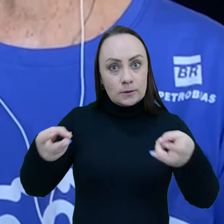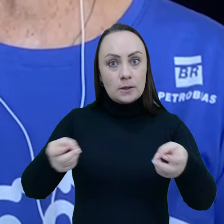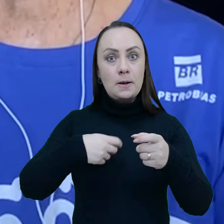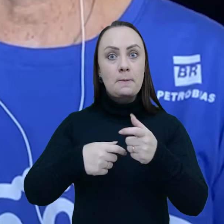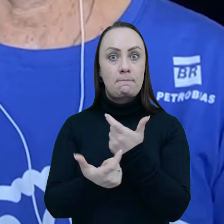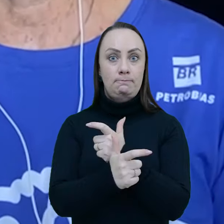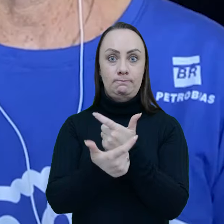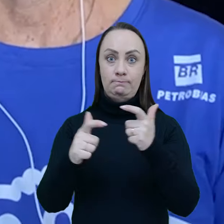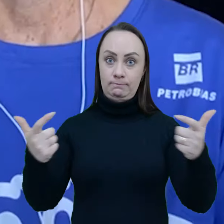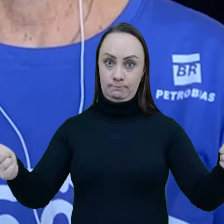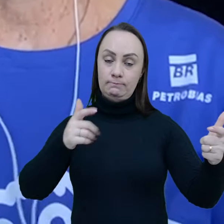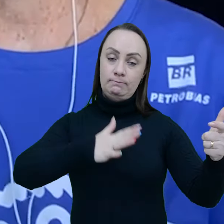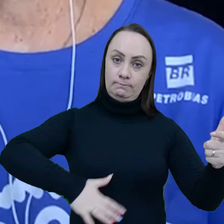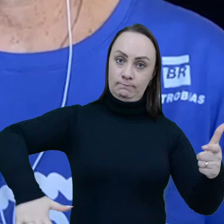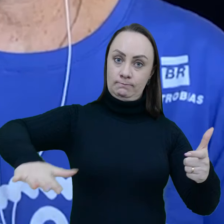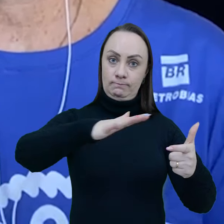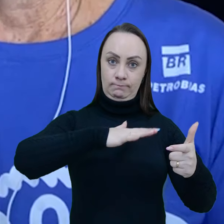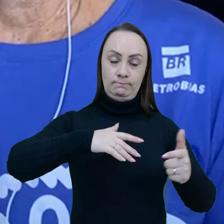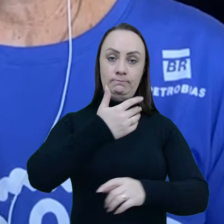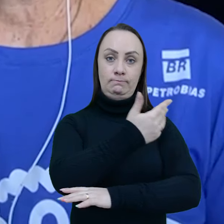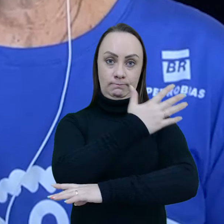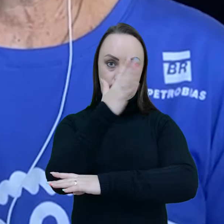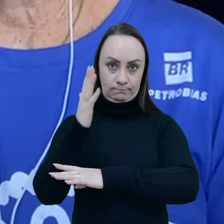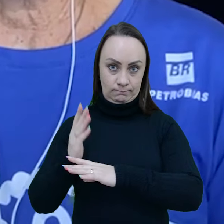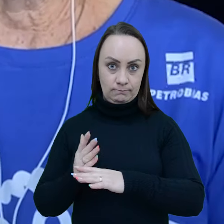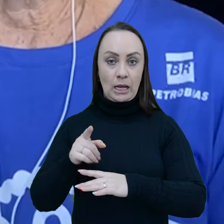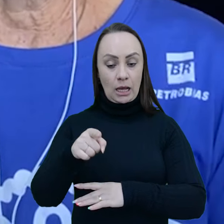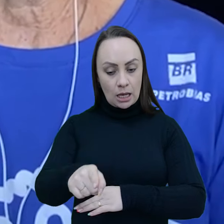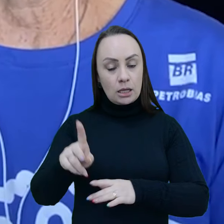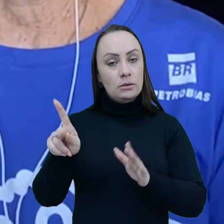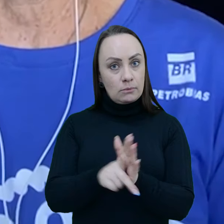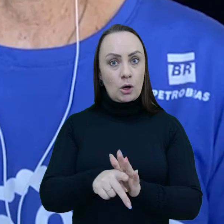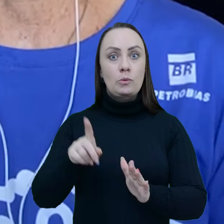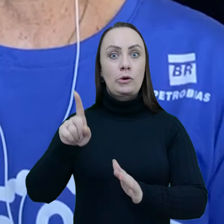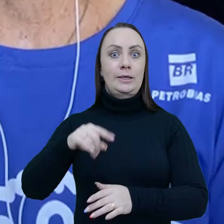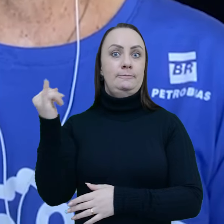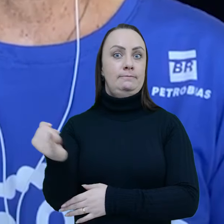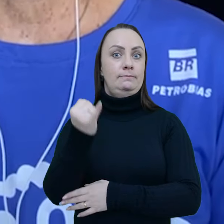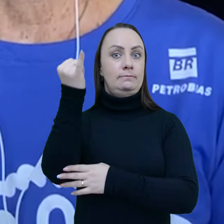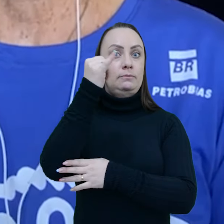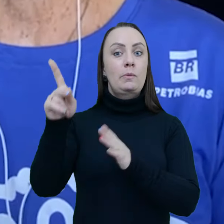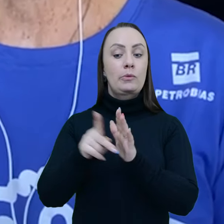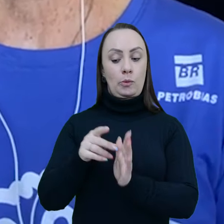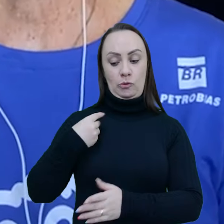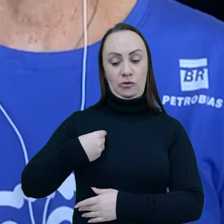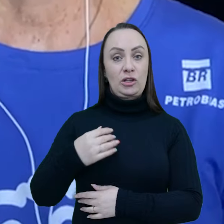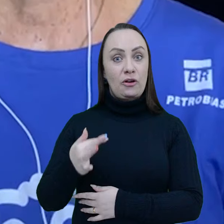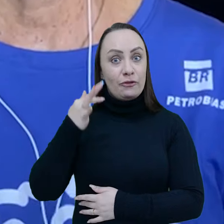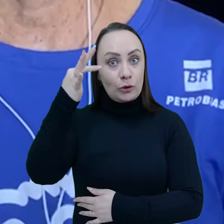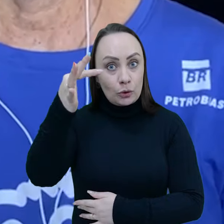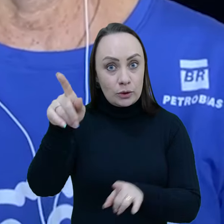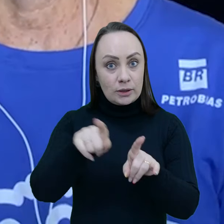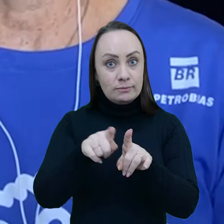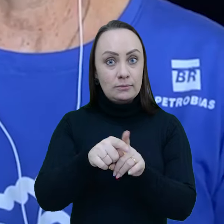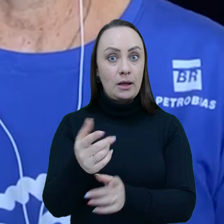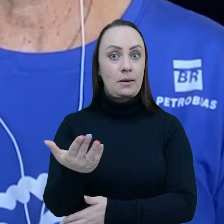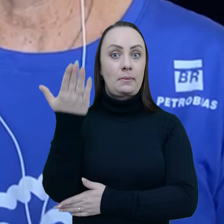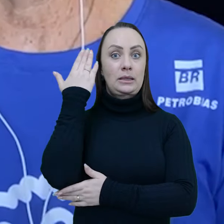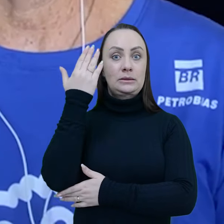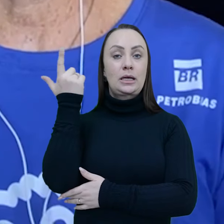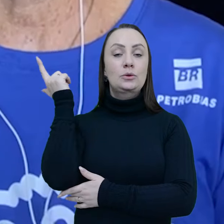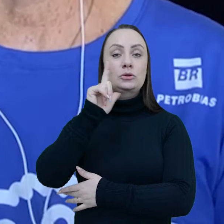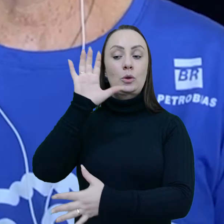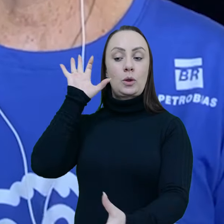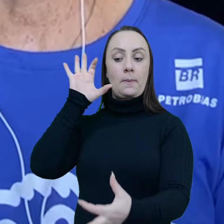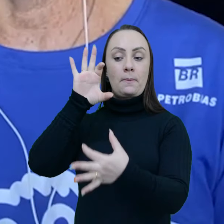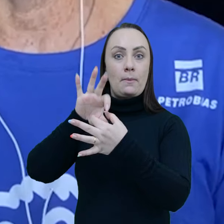de grande escala no meio ambiente. Os oceanos estão a chave para a nossa vida futura e estão também a chave do nosso passado. Encontrar essa